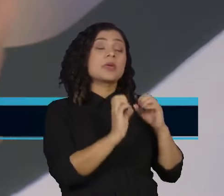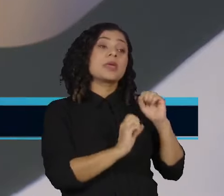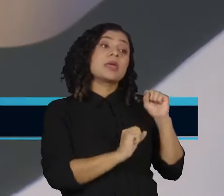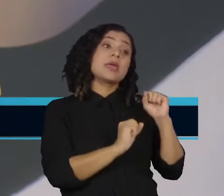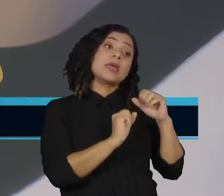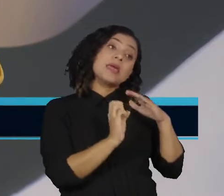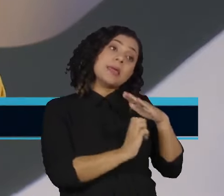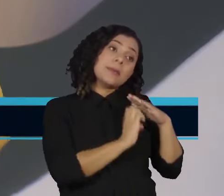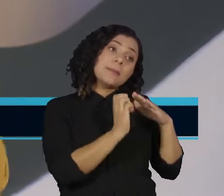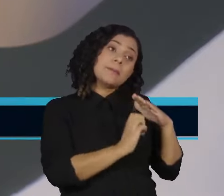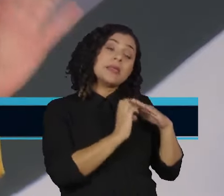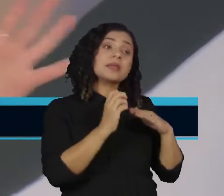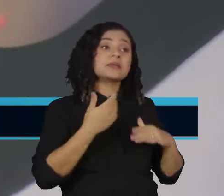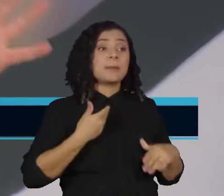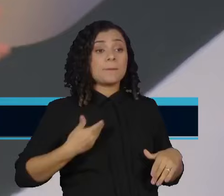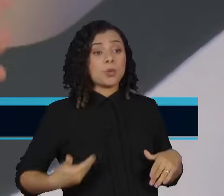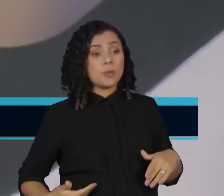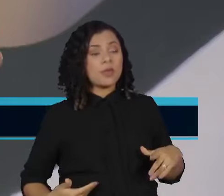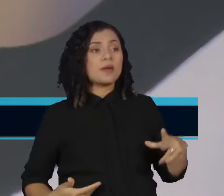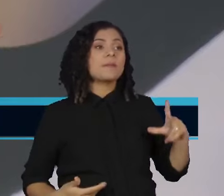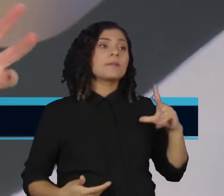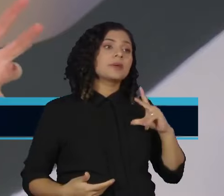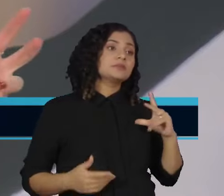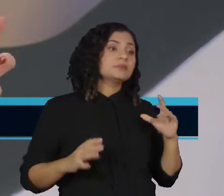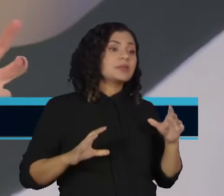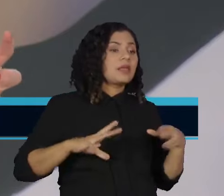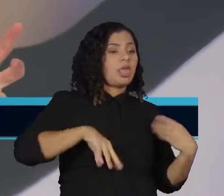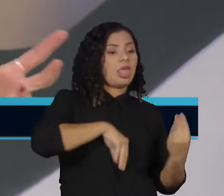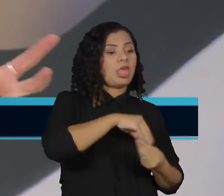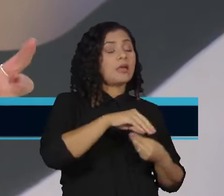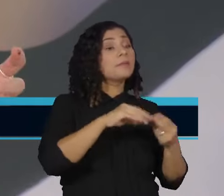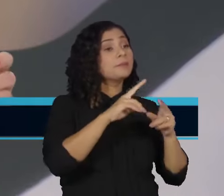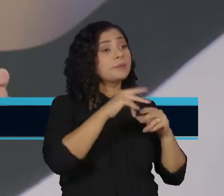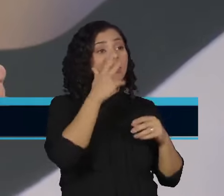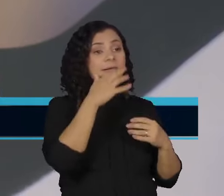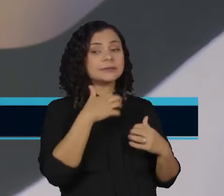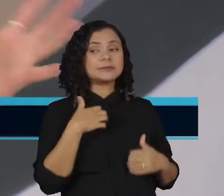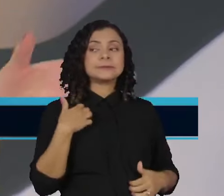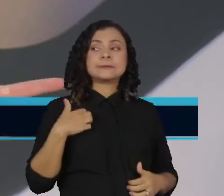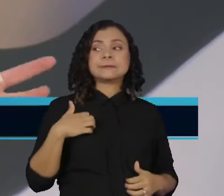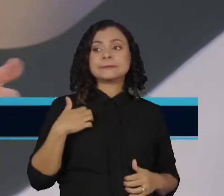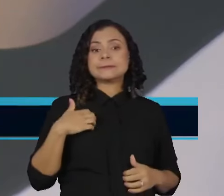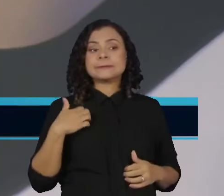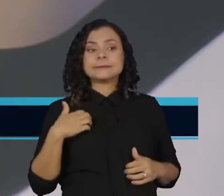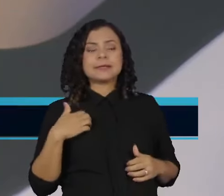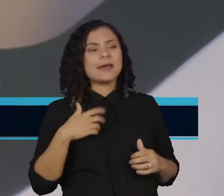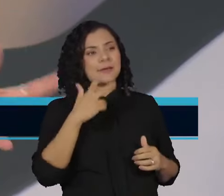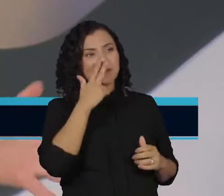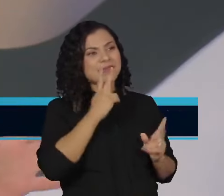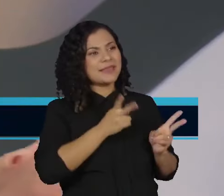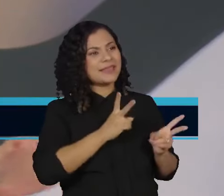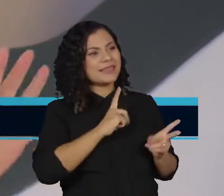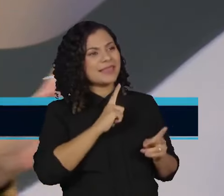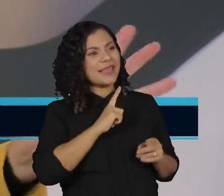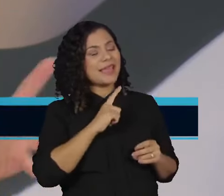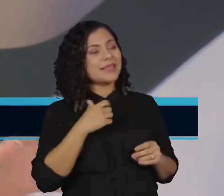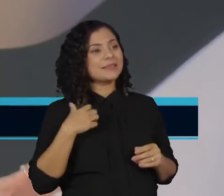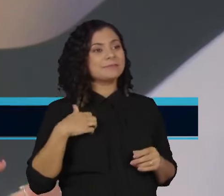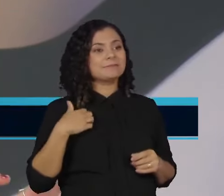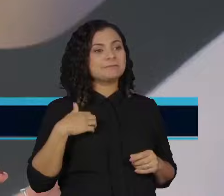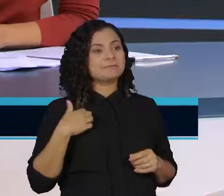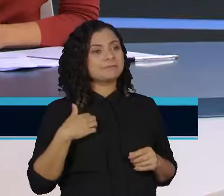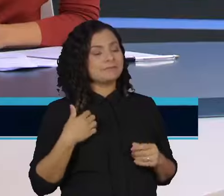empresa pública estatal. E aí parece que a distribuição de dividendos gera esse mal-estar, assim, como se pudesse ser plenamente analisado só a partir